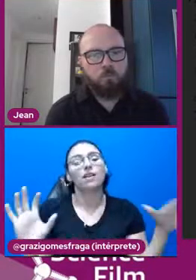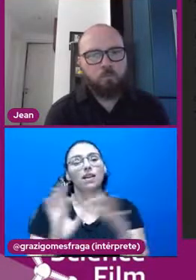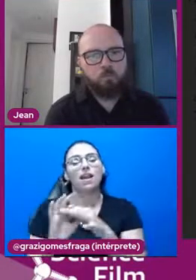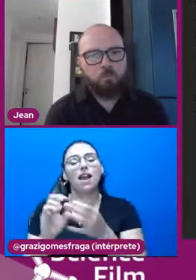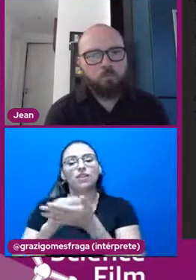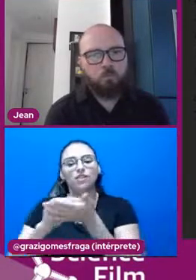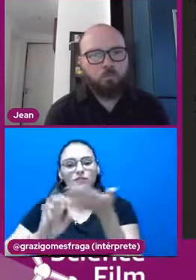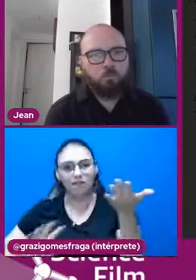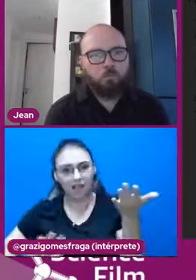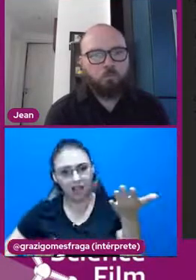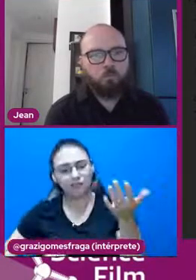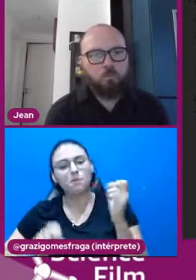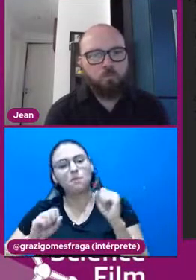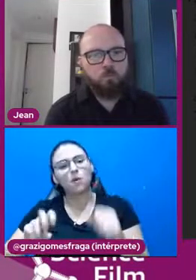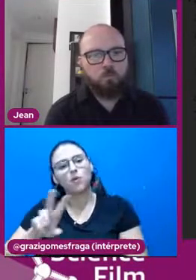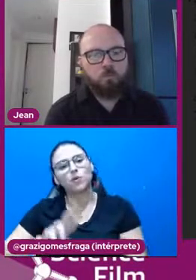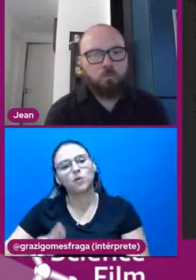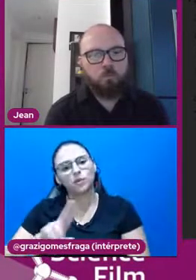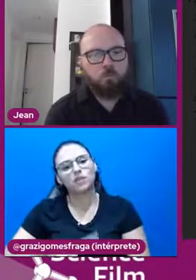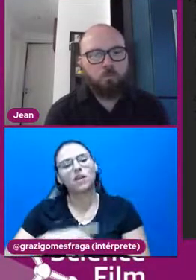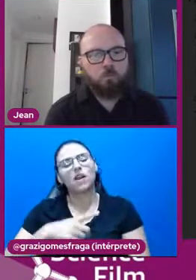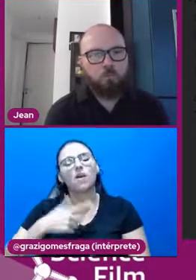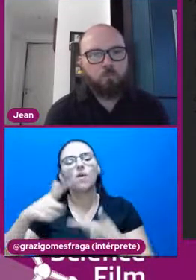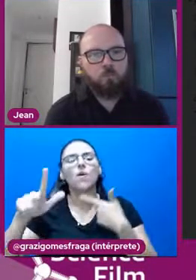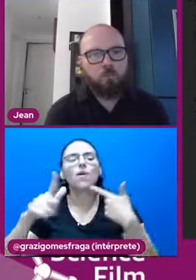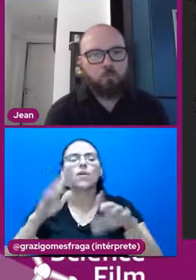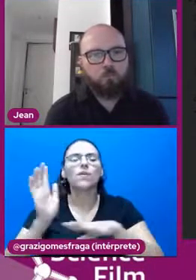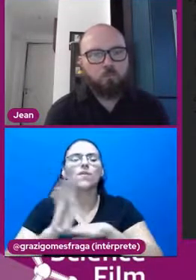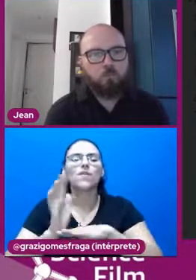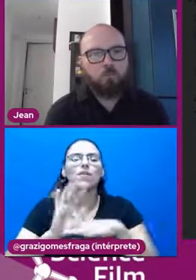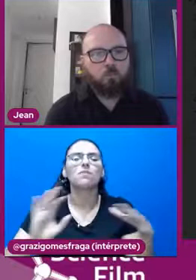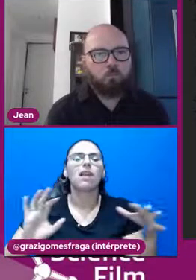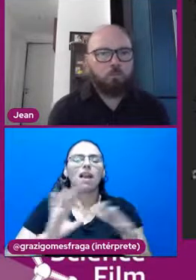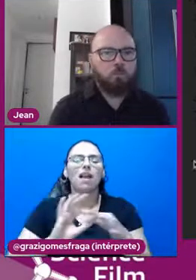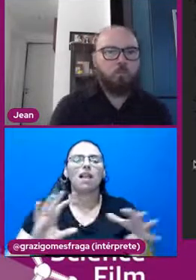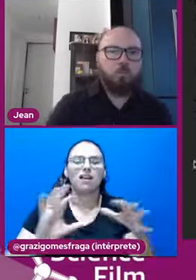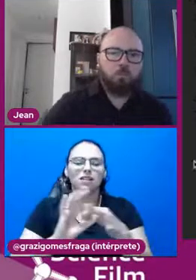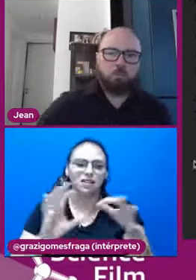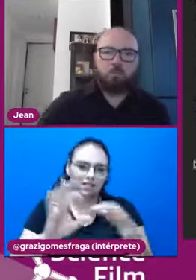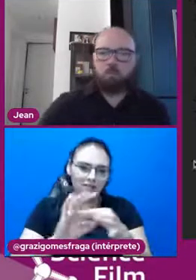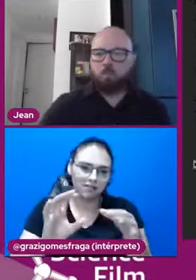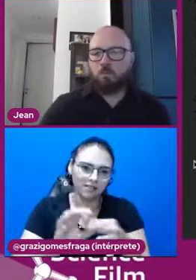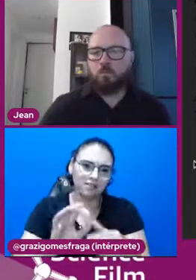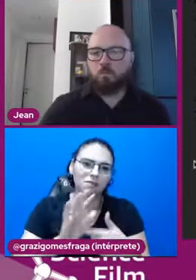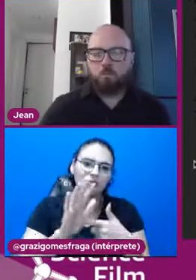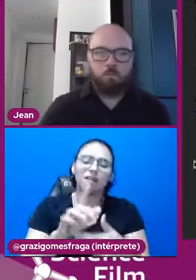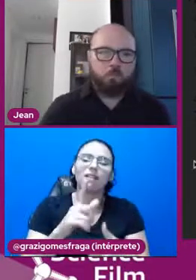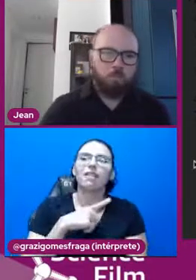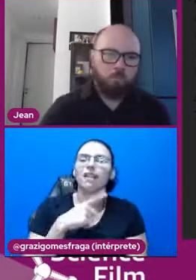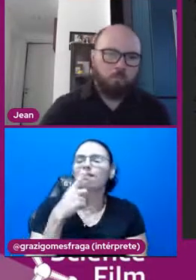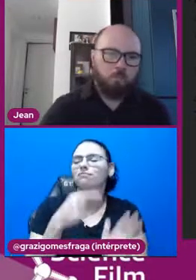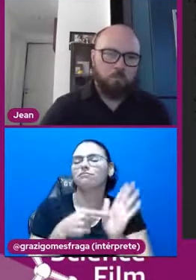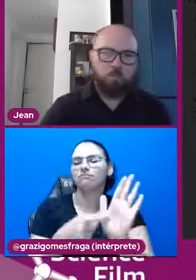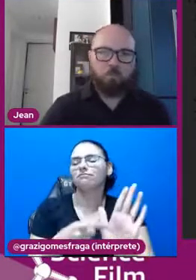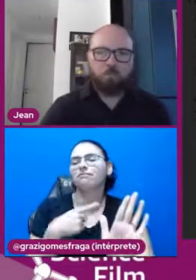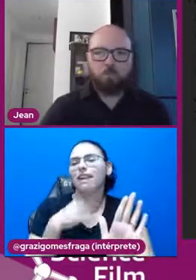usá-la também com a exibição de outros filmes da amostra. Mas a gente já coloca aí indicações de quais atividades se